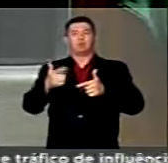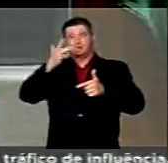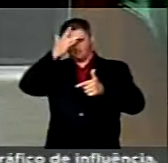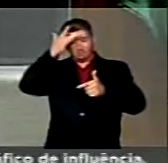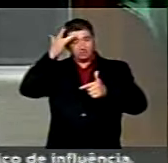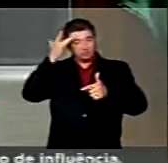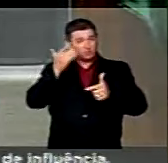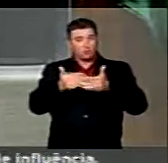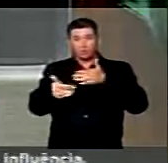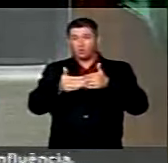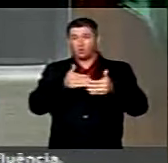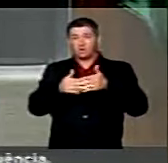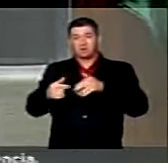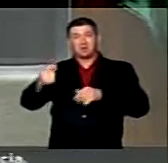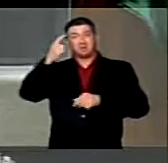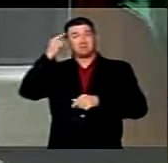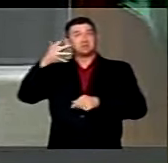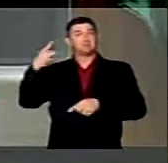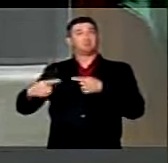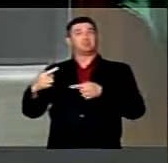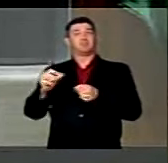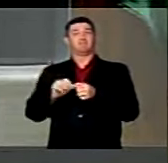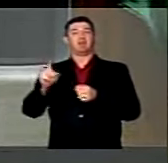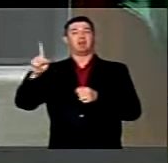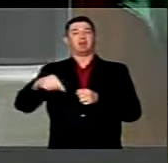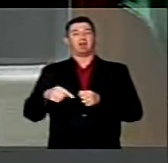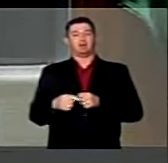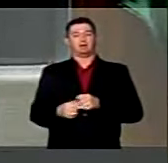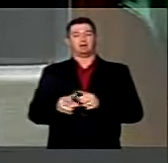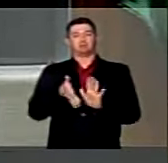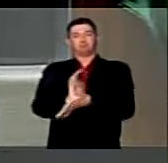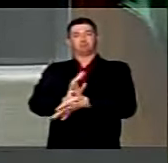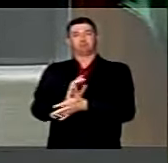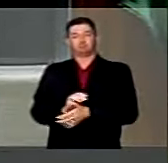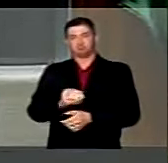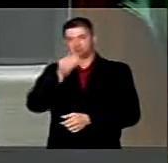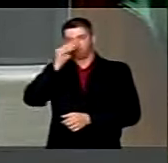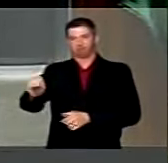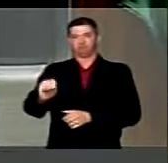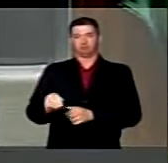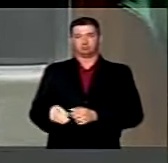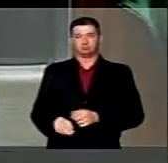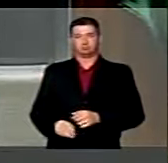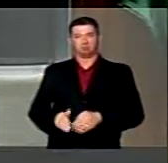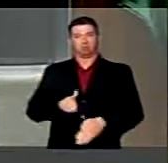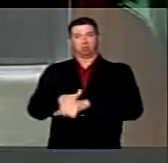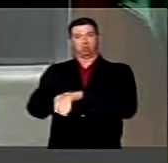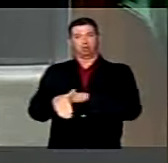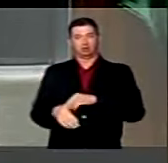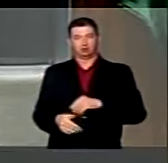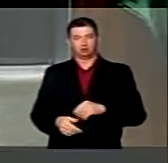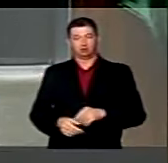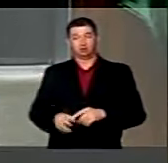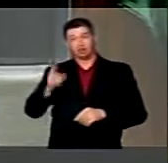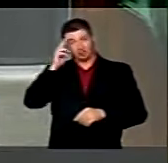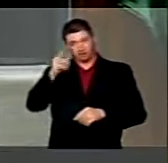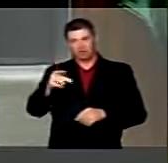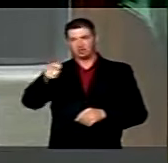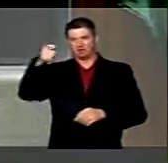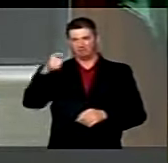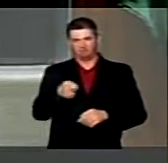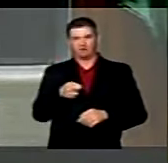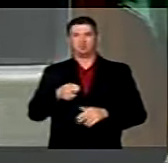que acham que se faz política com intolerância, enfrentando com